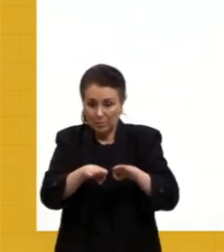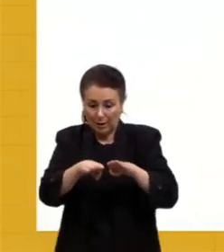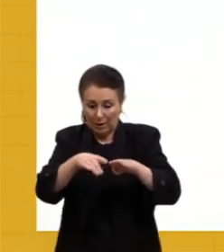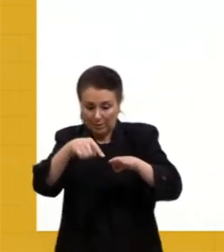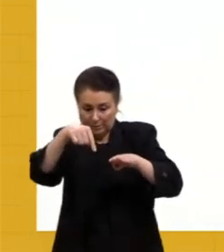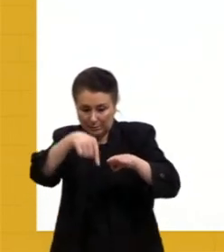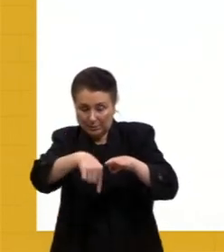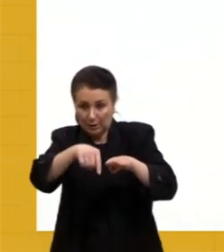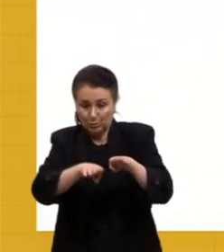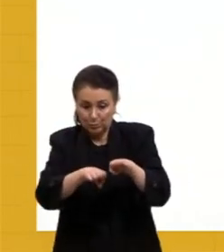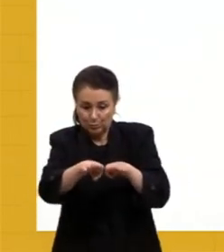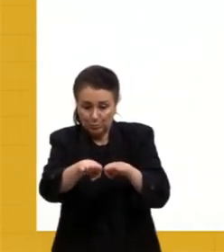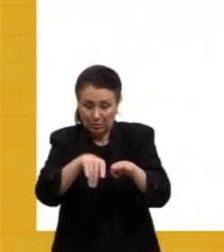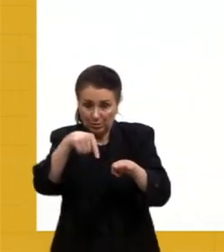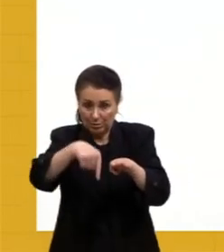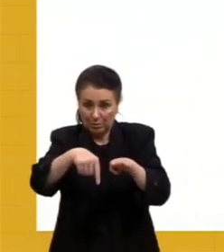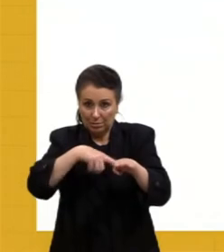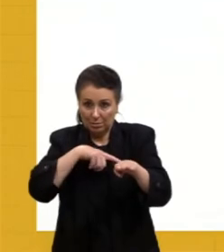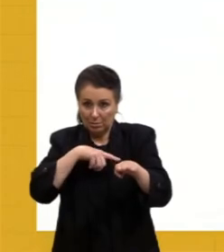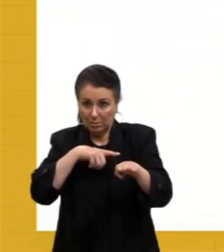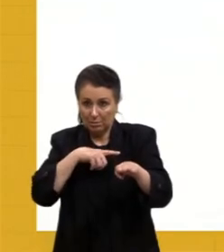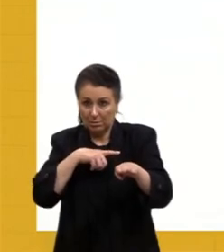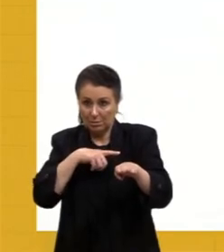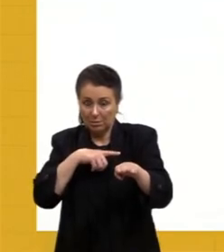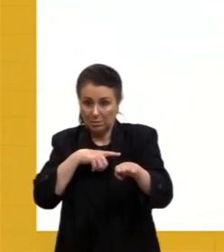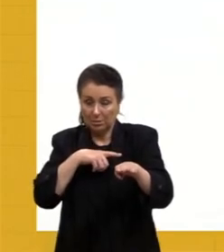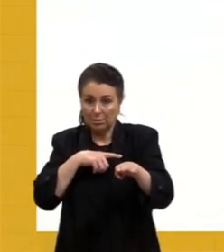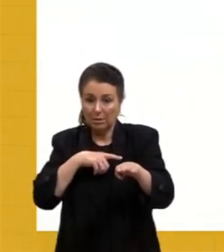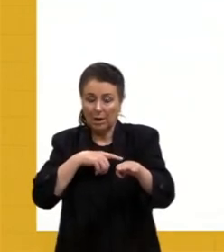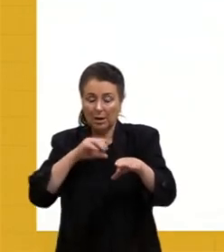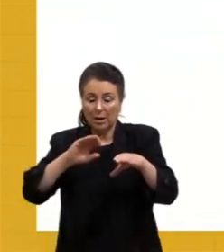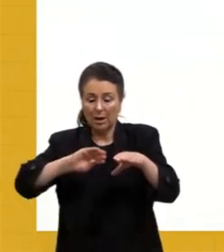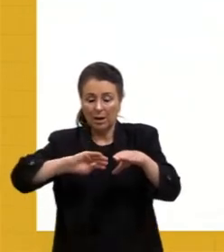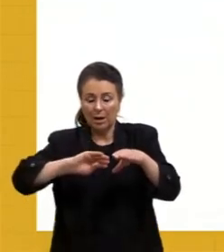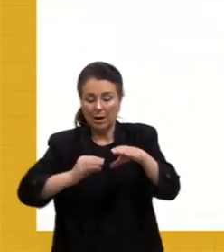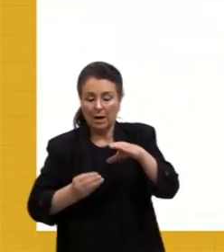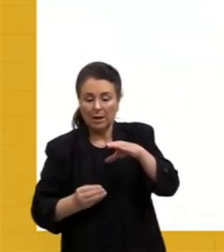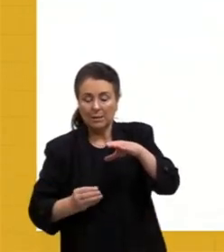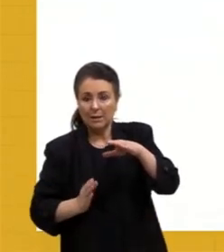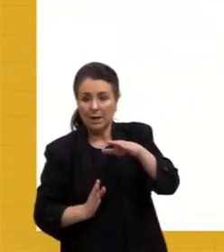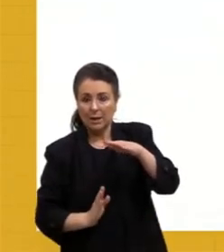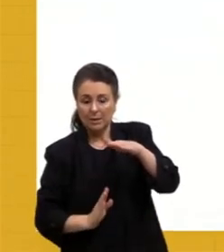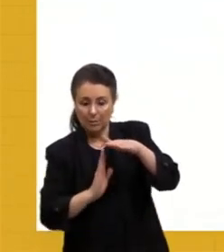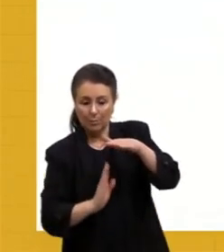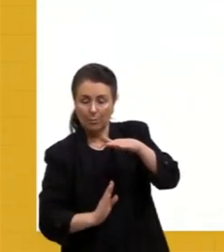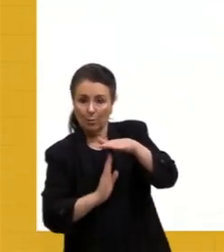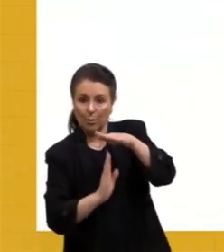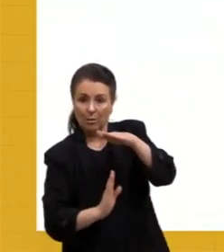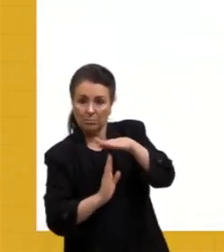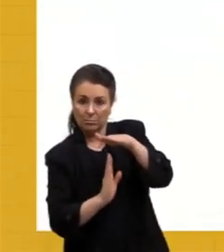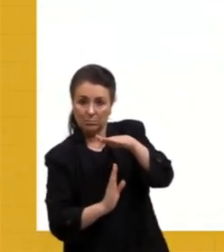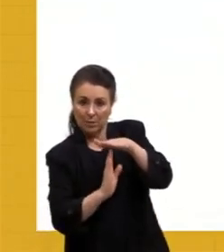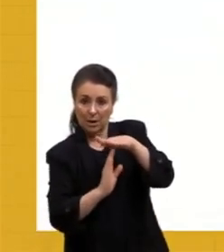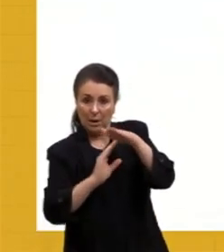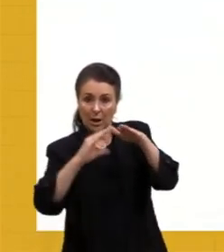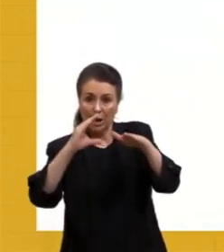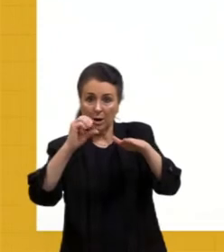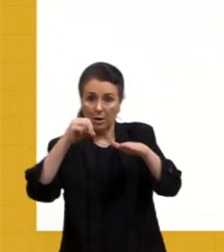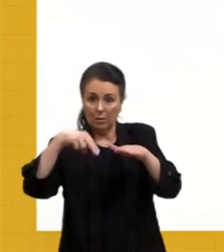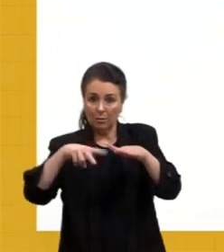células de convecção empurrando, né, essas placas, fazendo com que elas